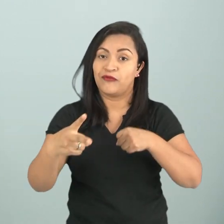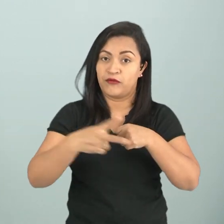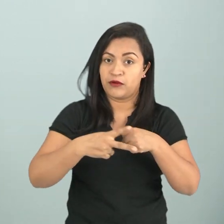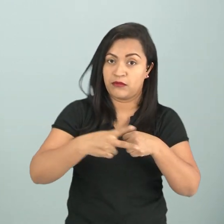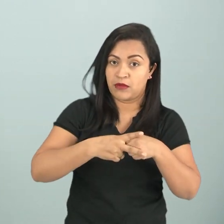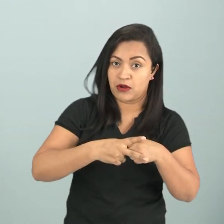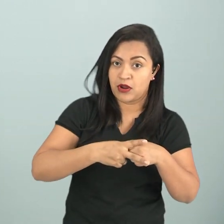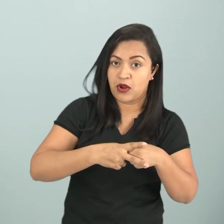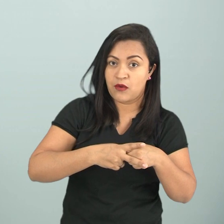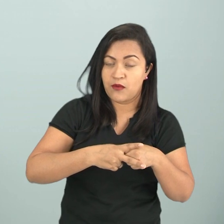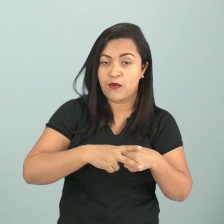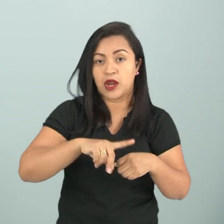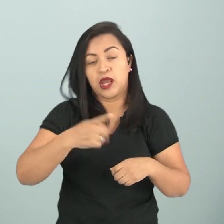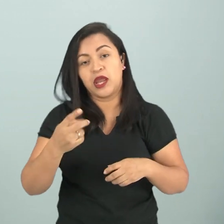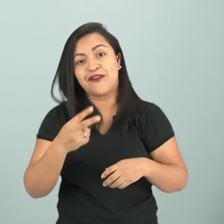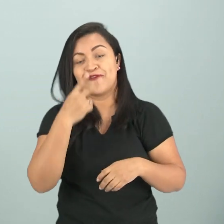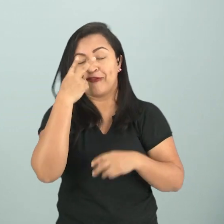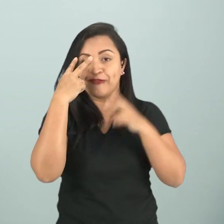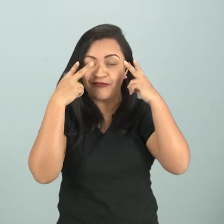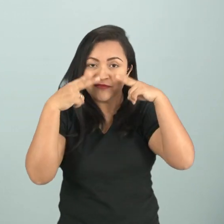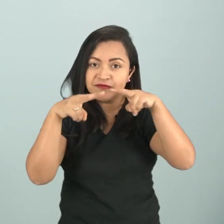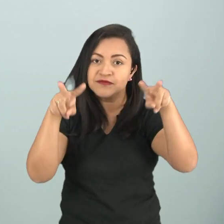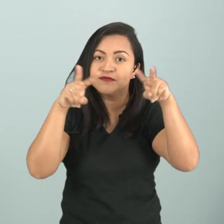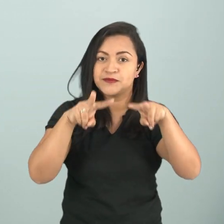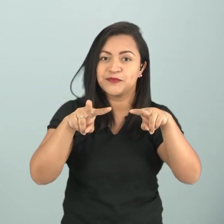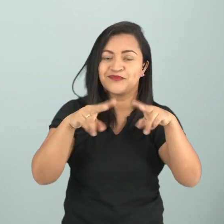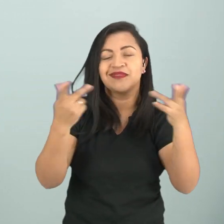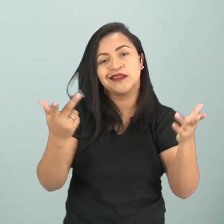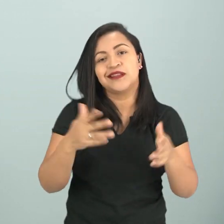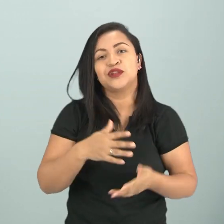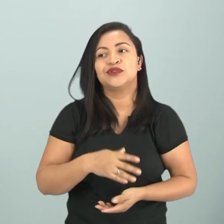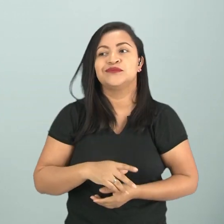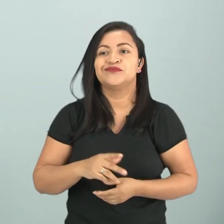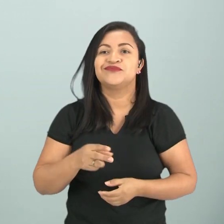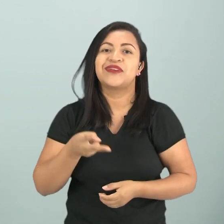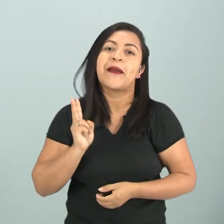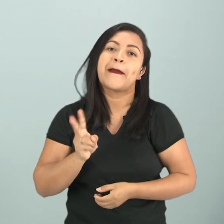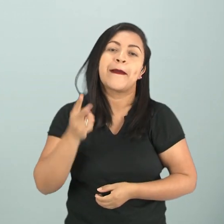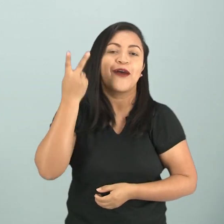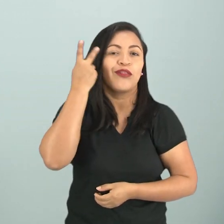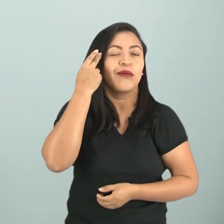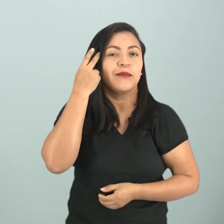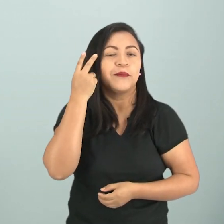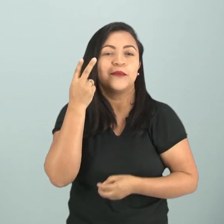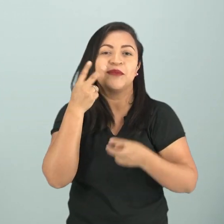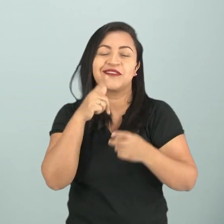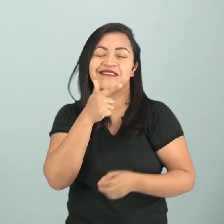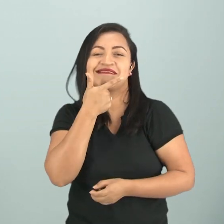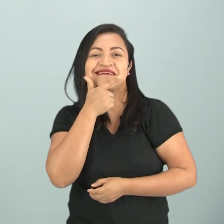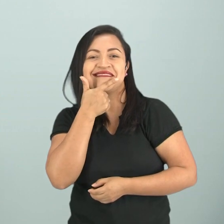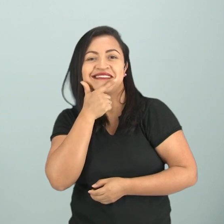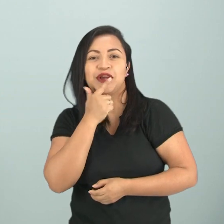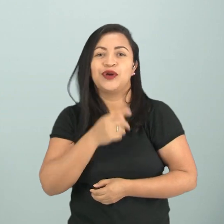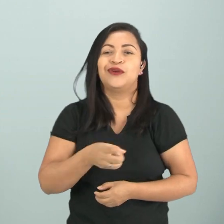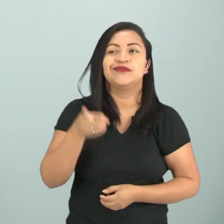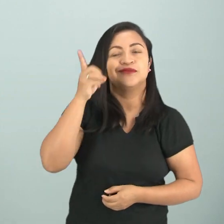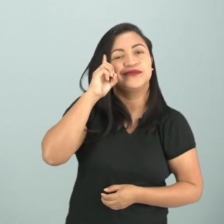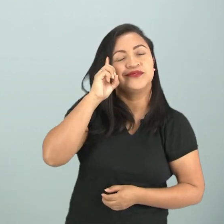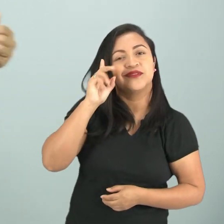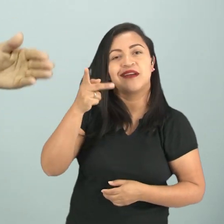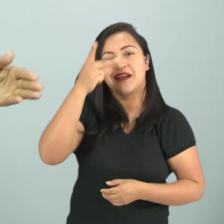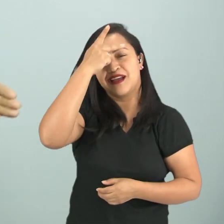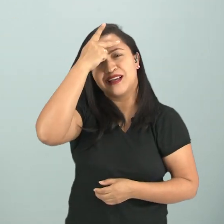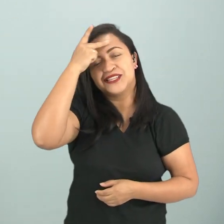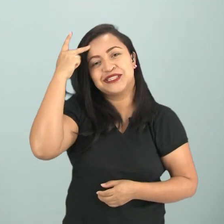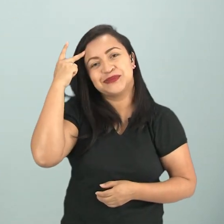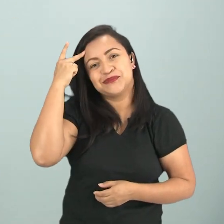imagem e texto escrito. Ele geralmente é um texto de humor e retratam a situação do dia a dia. As pessoas geralmente se identificam e